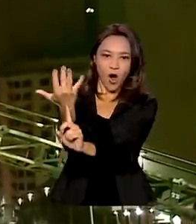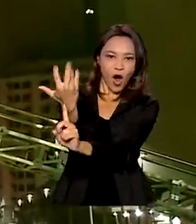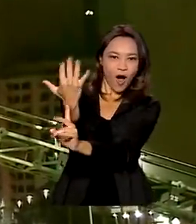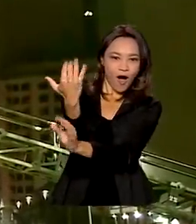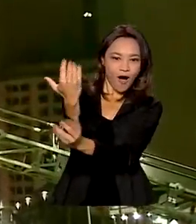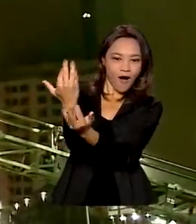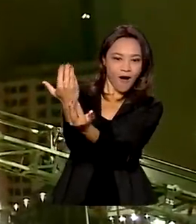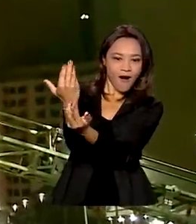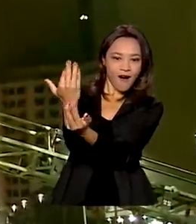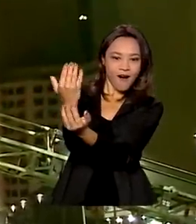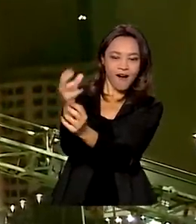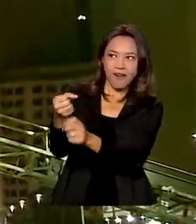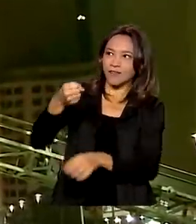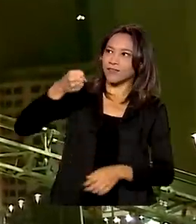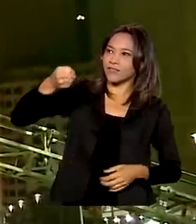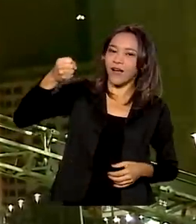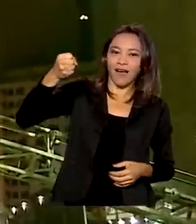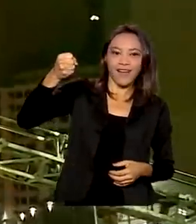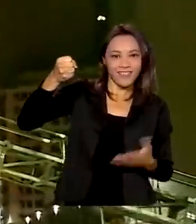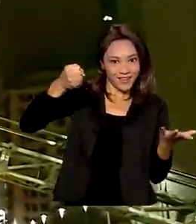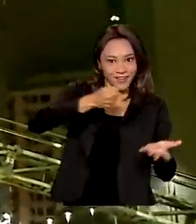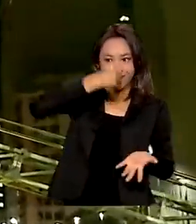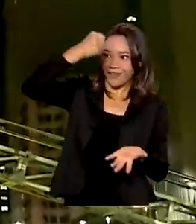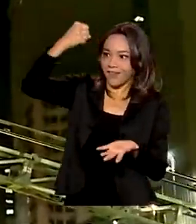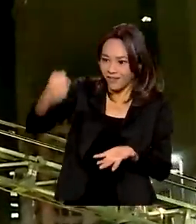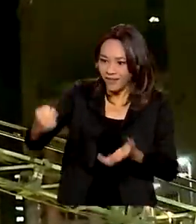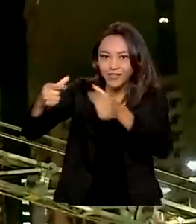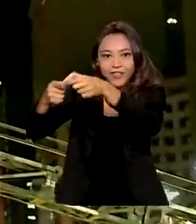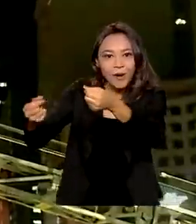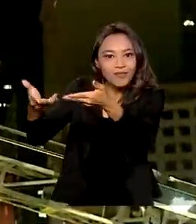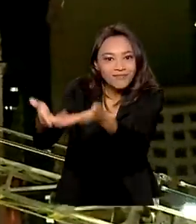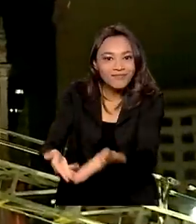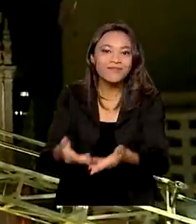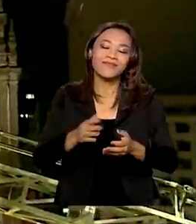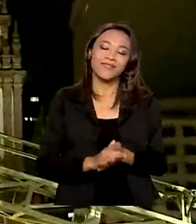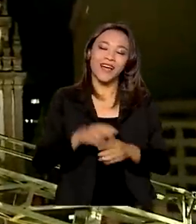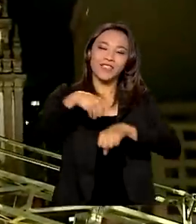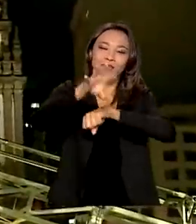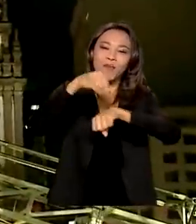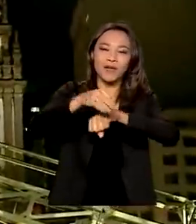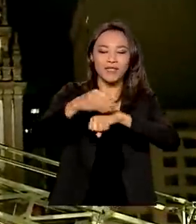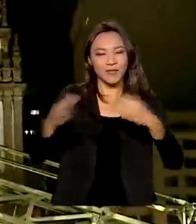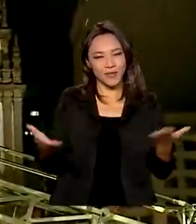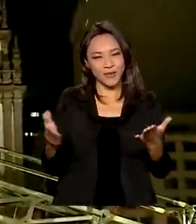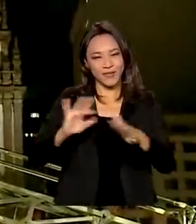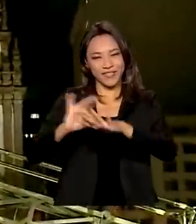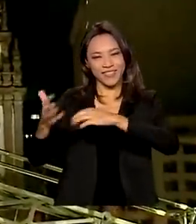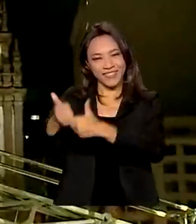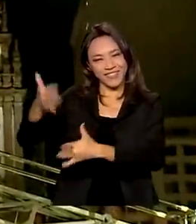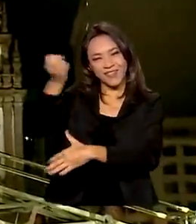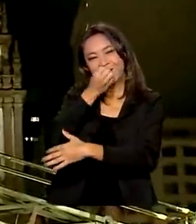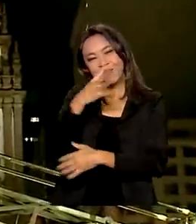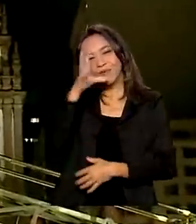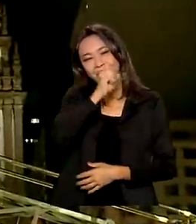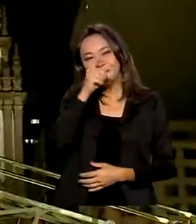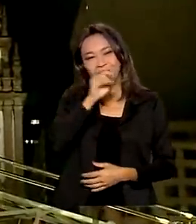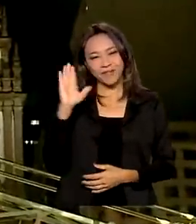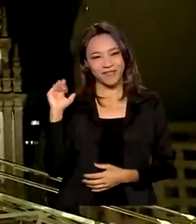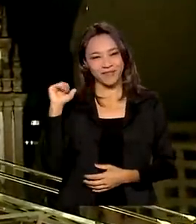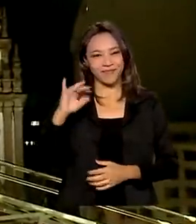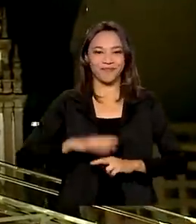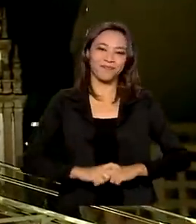homenagem aos jogos que agora acontecem no Japão. As notícias de hoje estão nas nossas redes sociais. Bom fim de semana. Tchau, tchau.